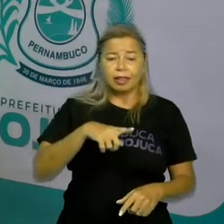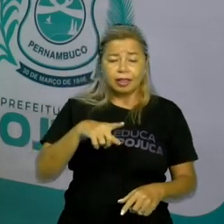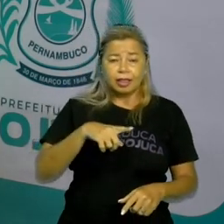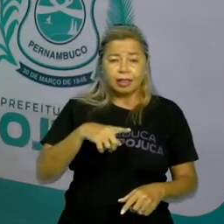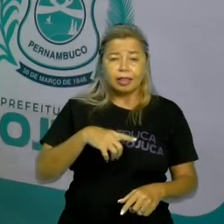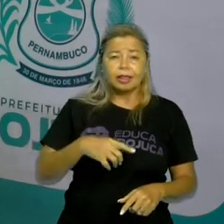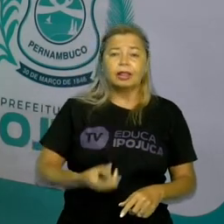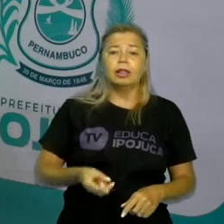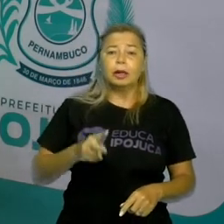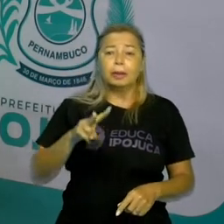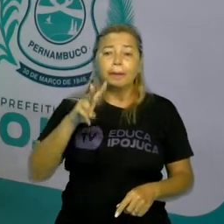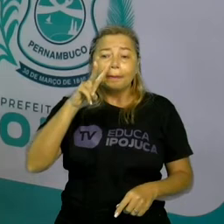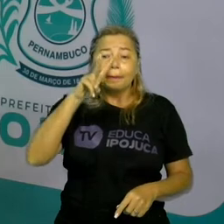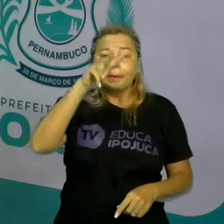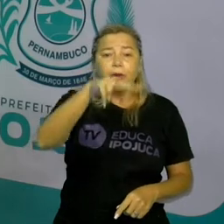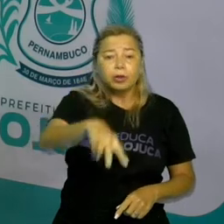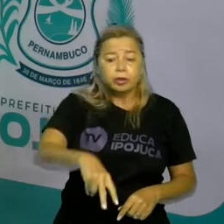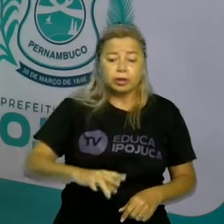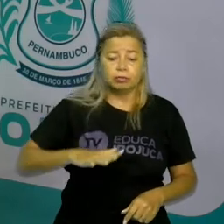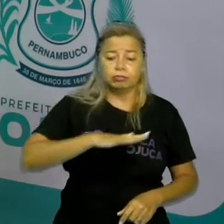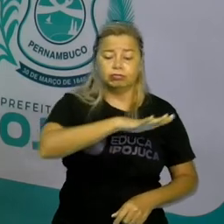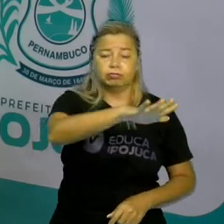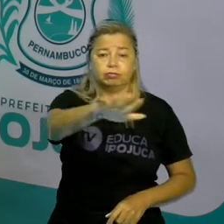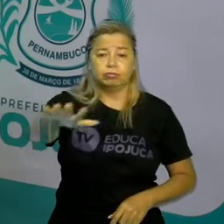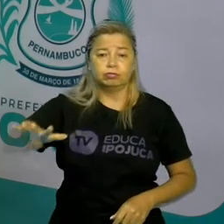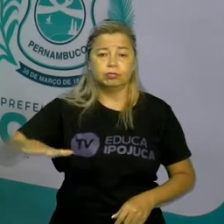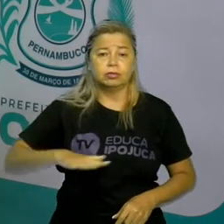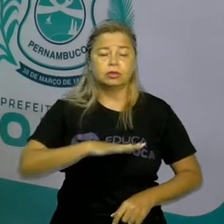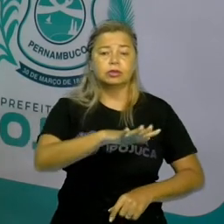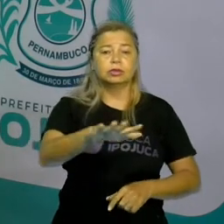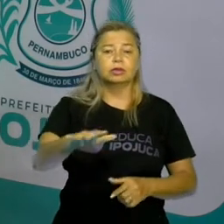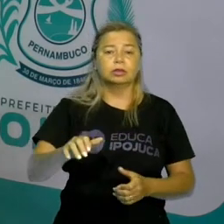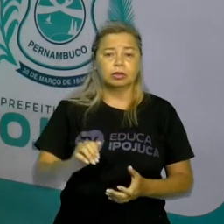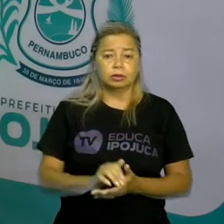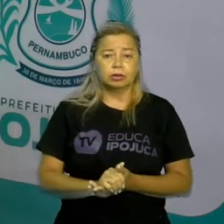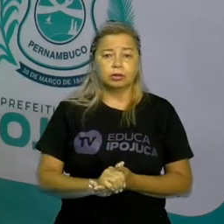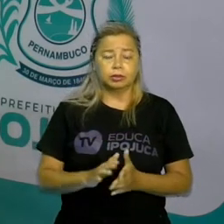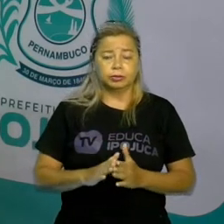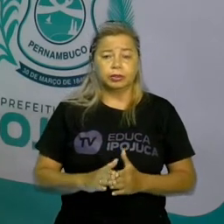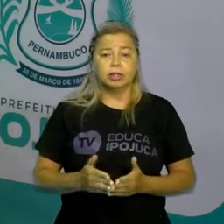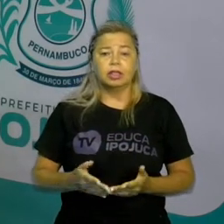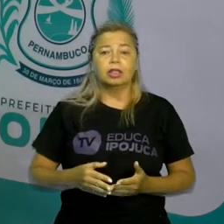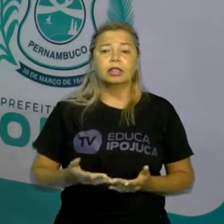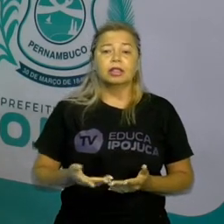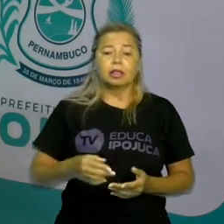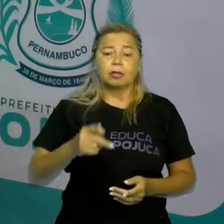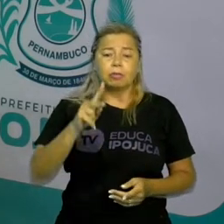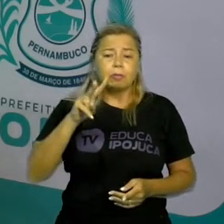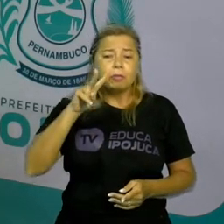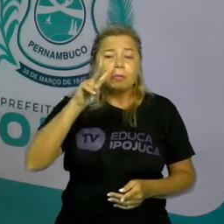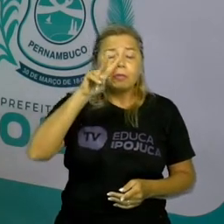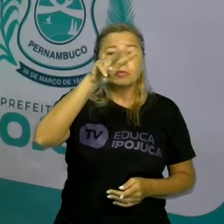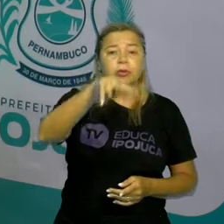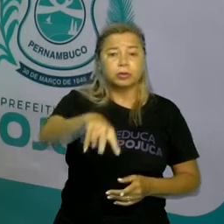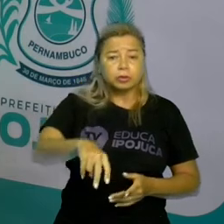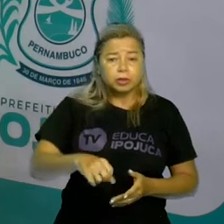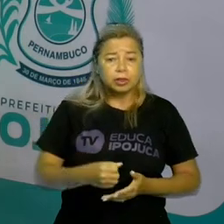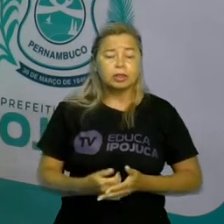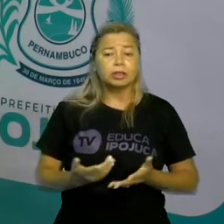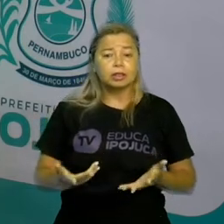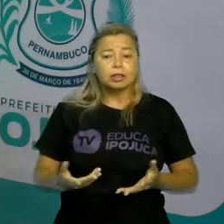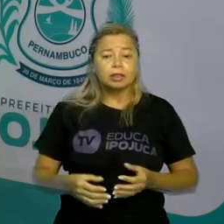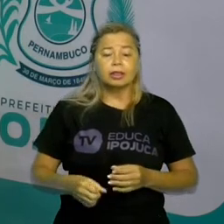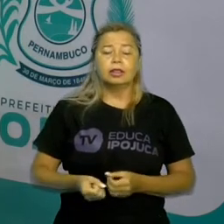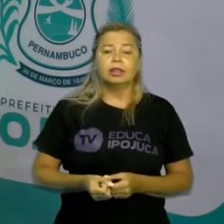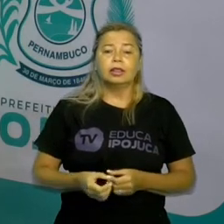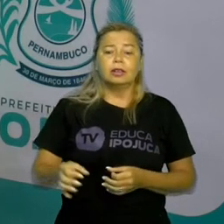todo governo quer ter autonomia no seu território, quer ter a soberania, quer poder organizar, quer poder